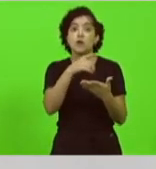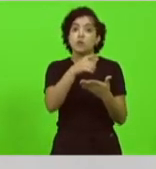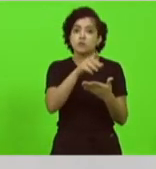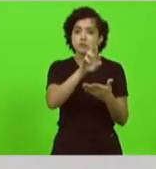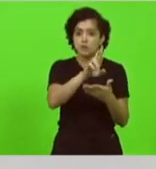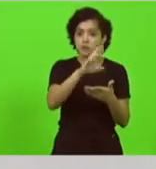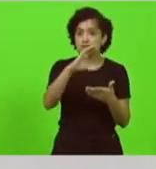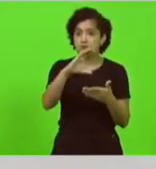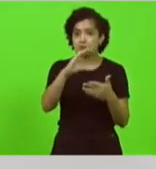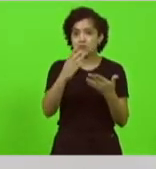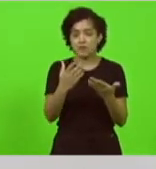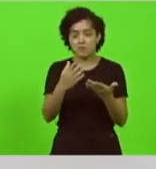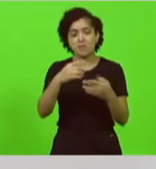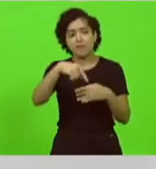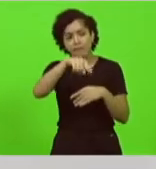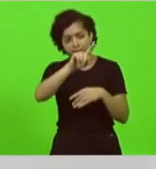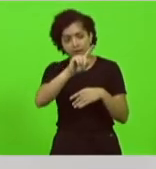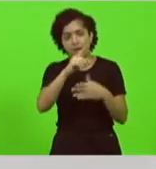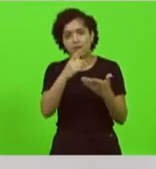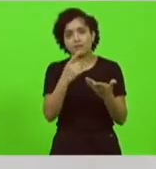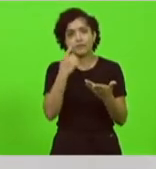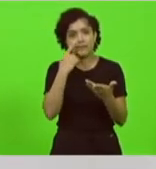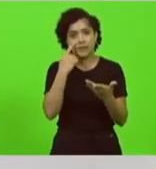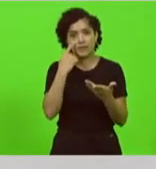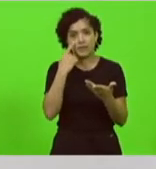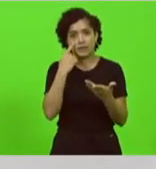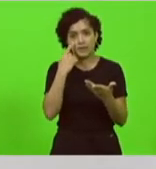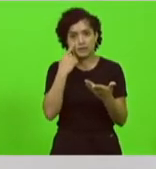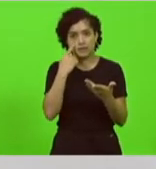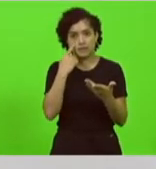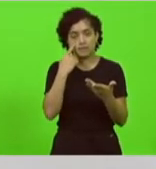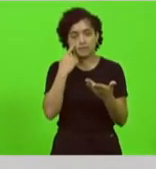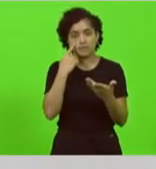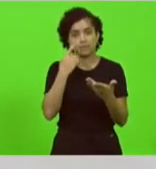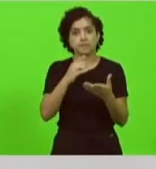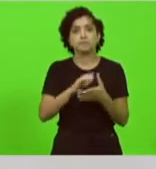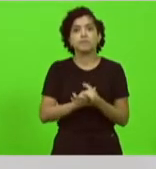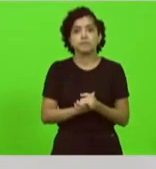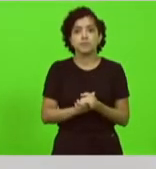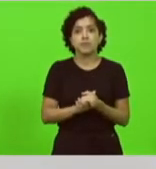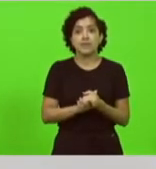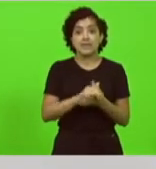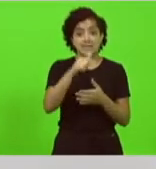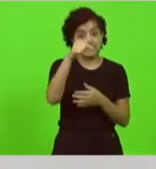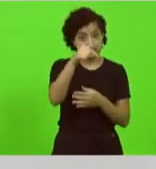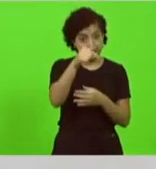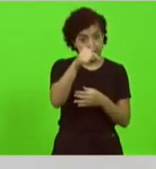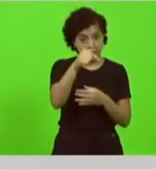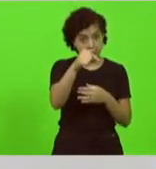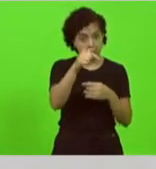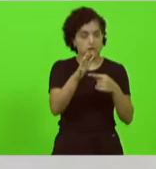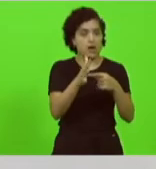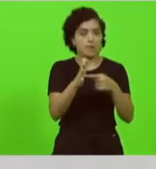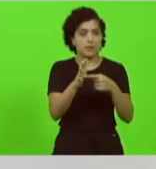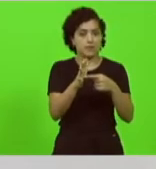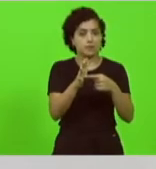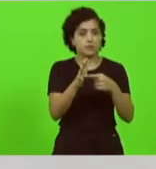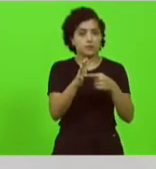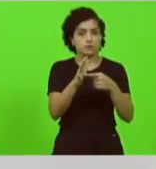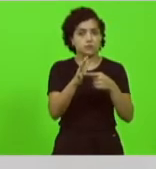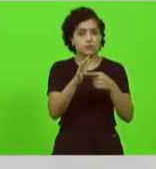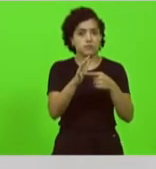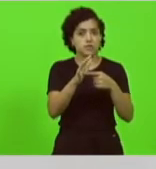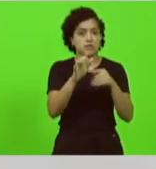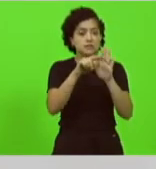podem ir lá agora hospital Celso Ramos tem sete aparelhos desses sete